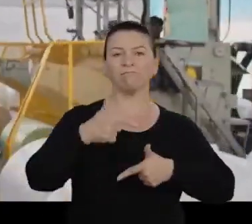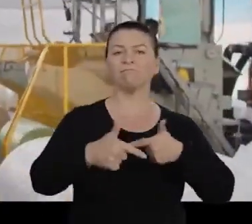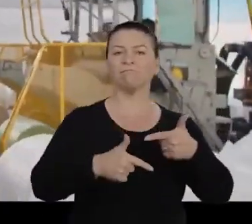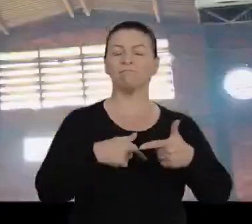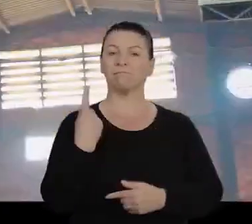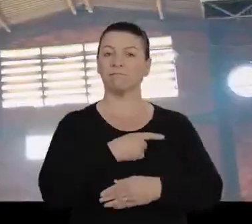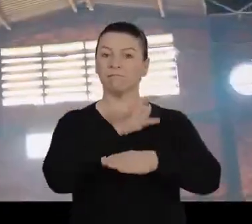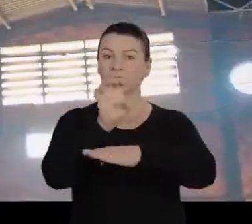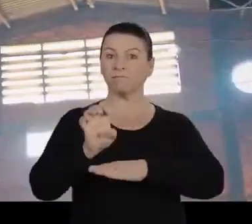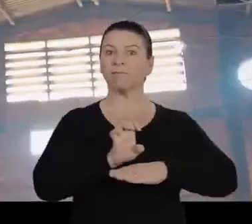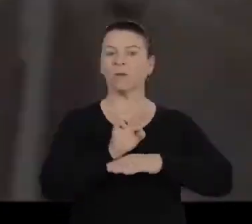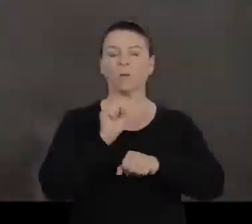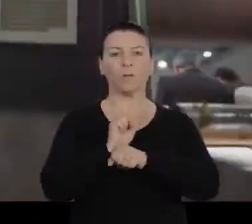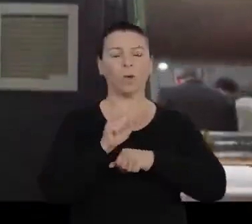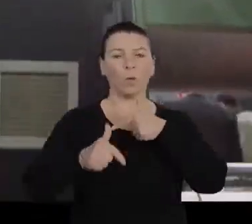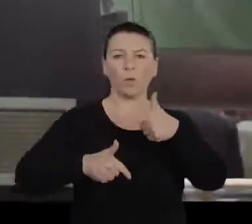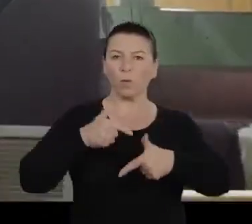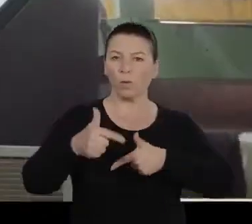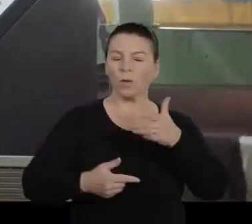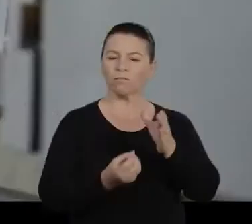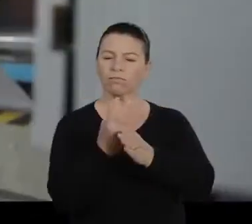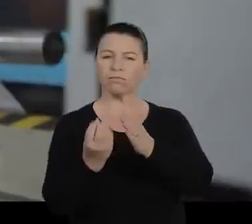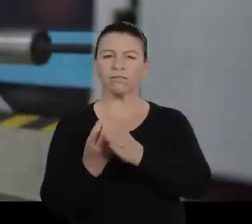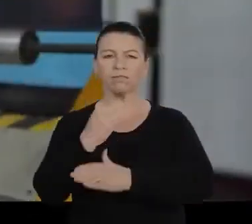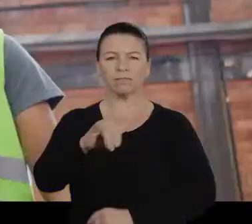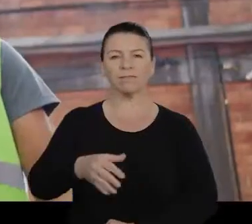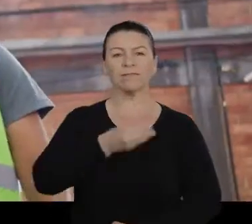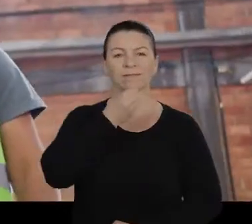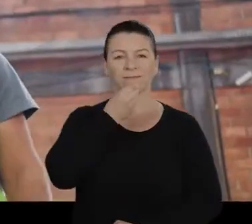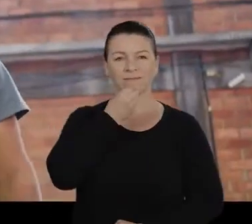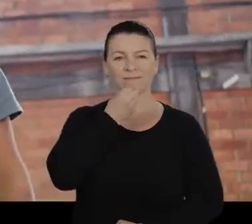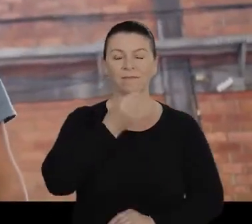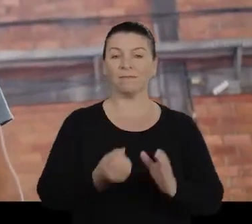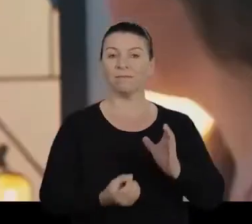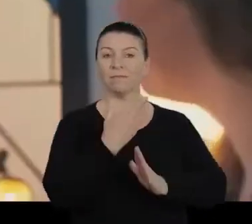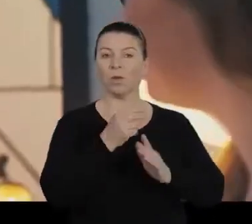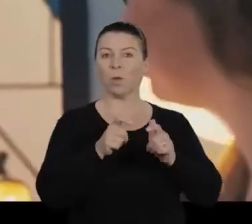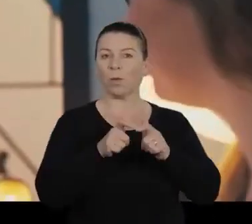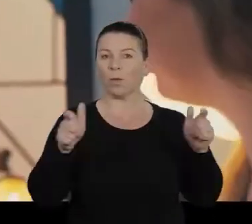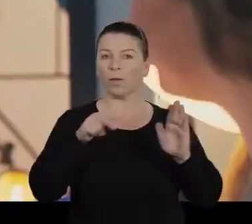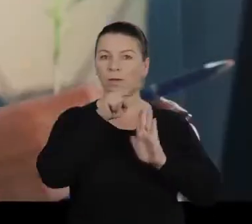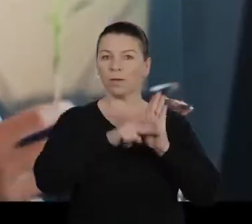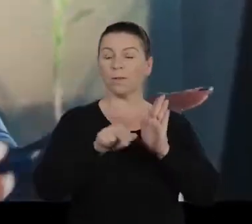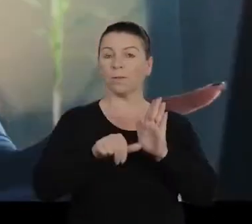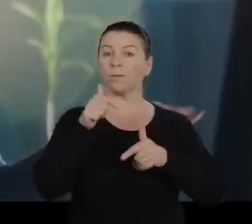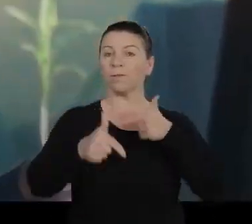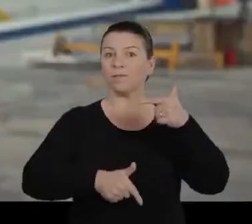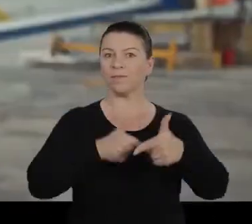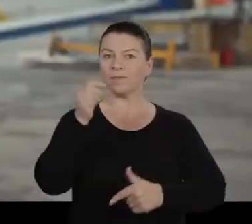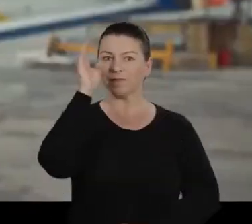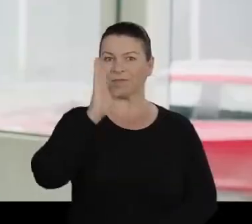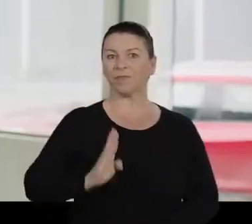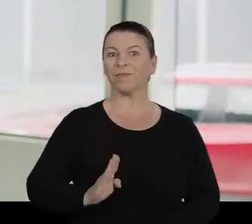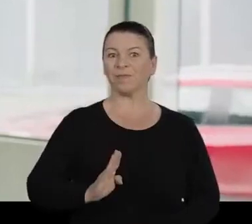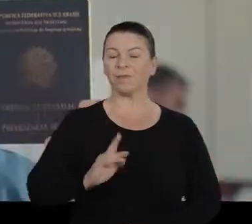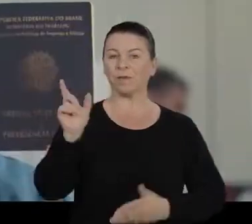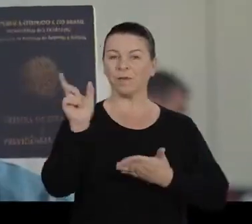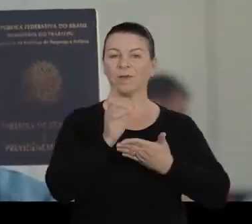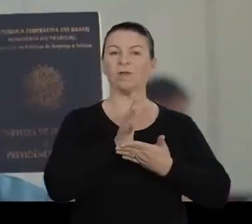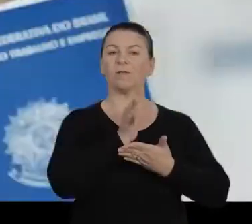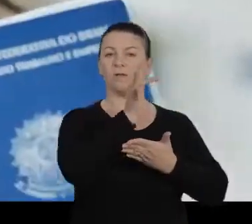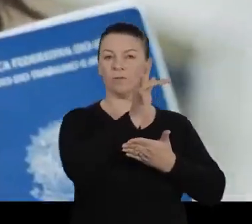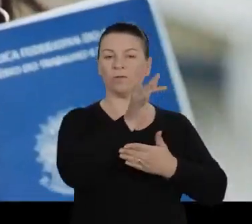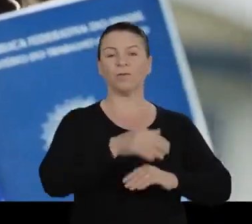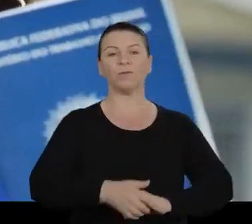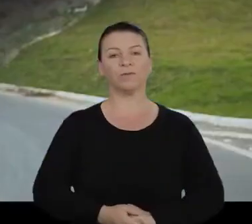na geração de emprego empregos. Somos um estado que não para de trabalhar e criar novas oportunidades. Criamos o maior programa de primeiro emprego do Brasil,